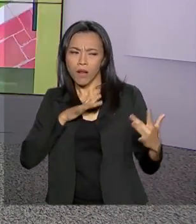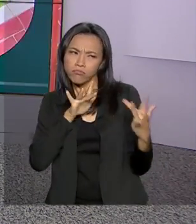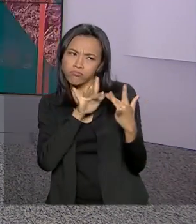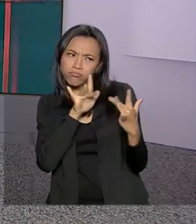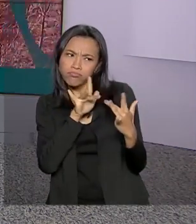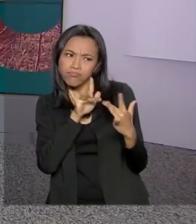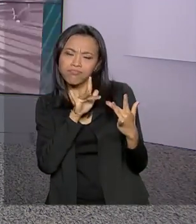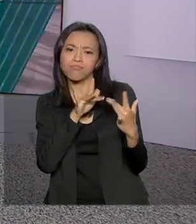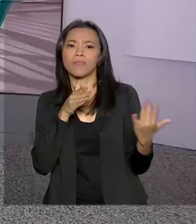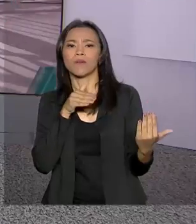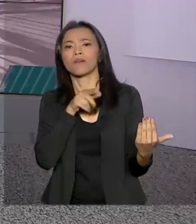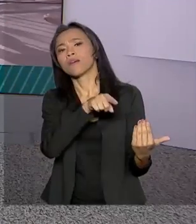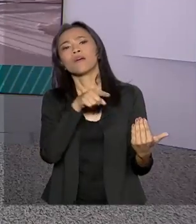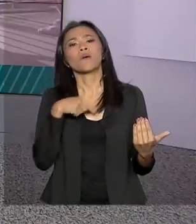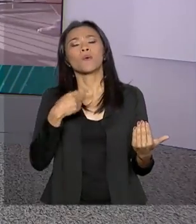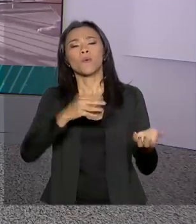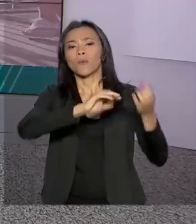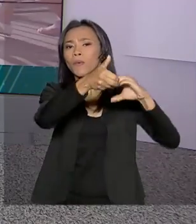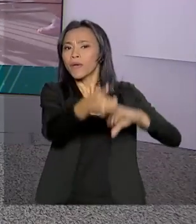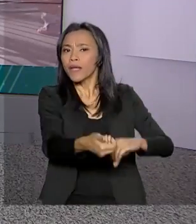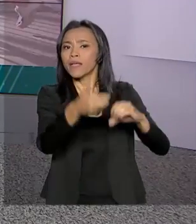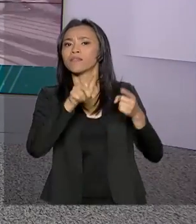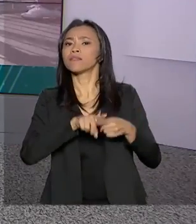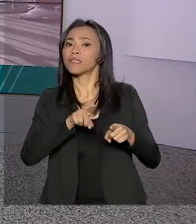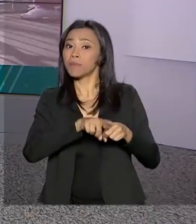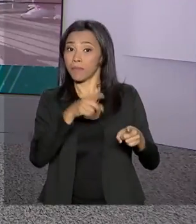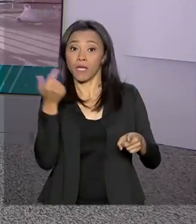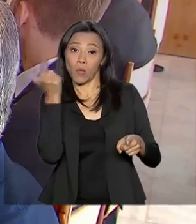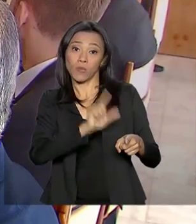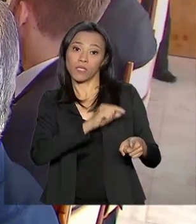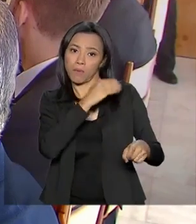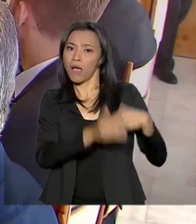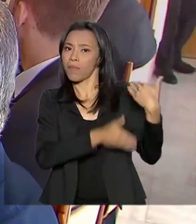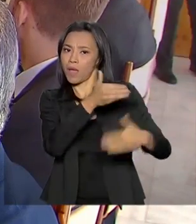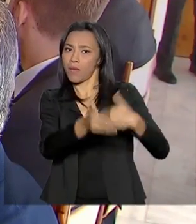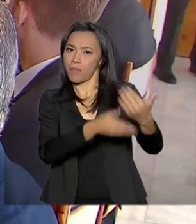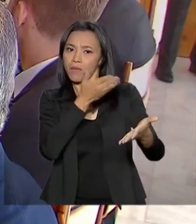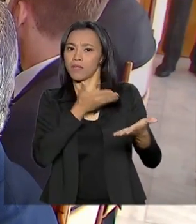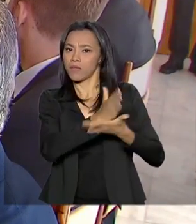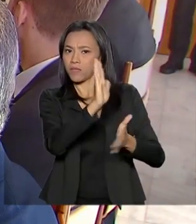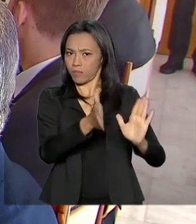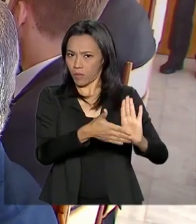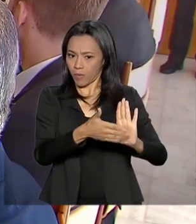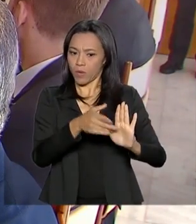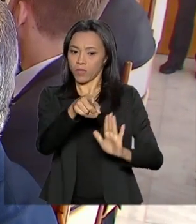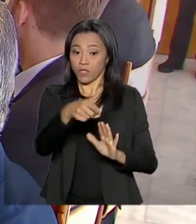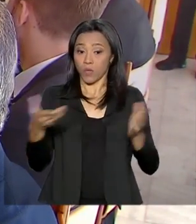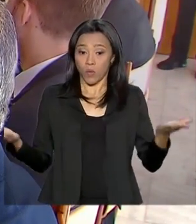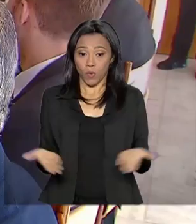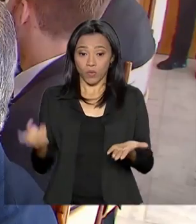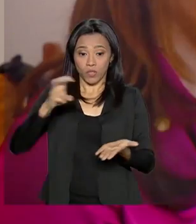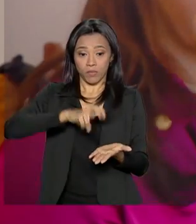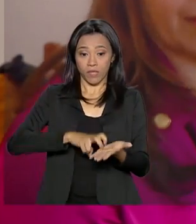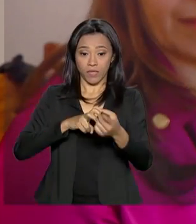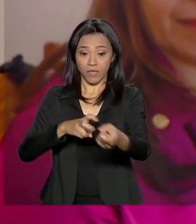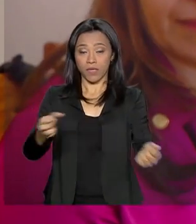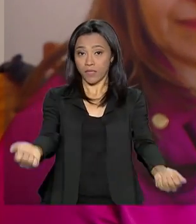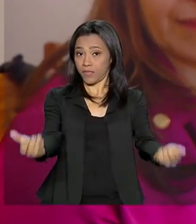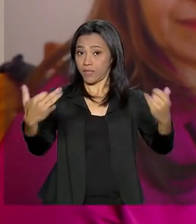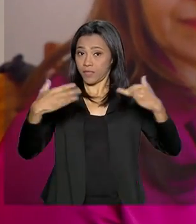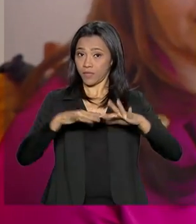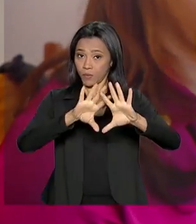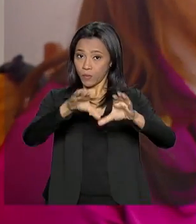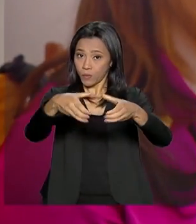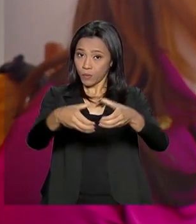Congresso e facilitar o trâmite das pautas do Executivo. Agora pela manhã, o presidente Jair Bolsonaro já recebeu integrantes do Partido Novo